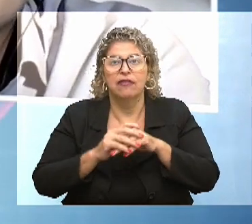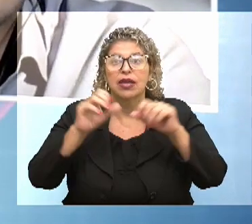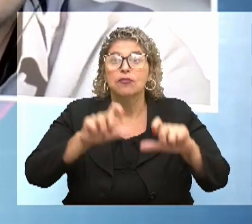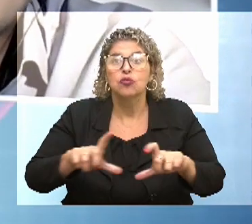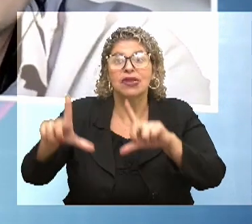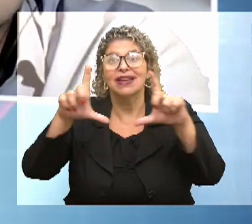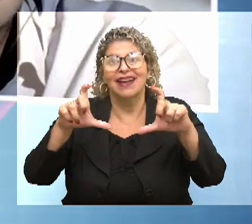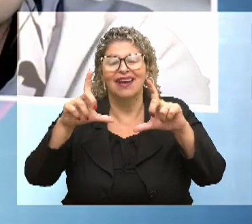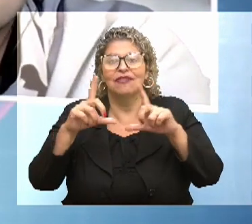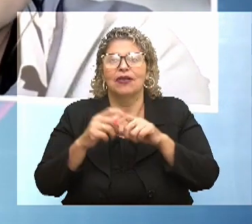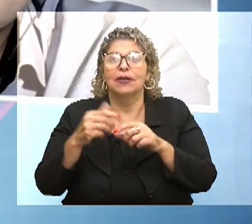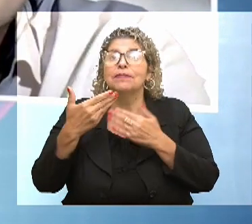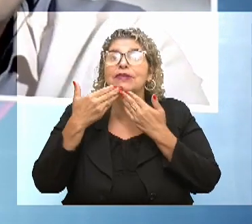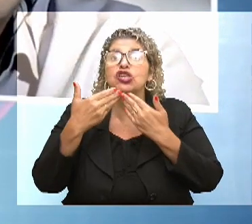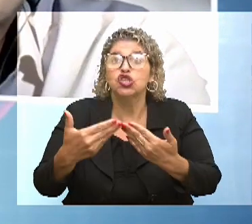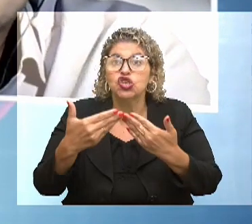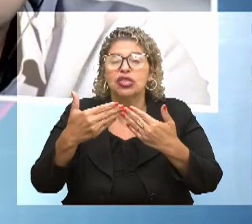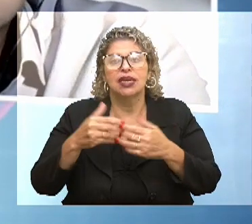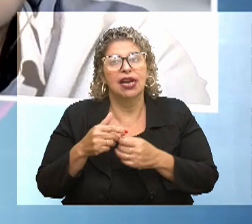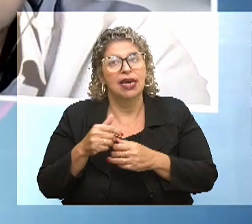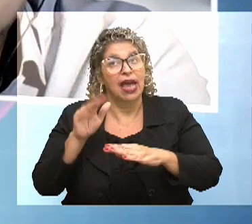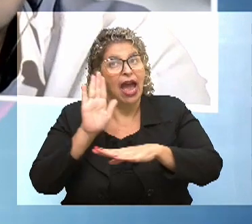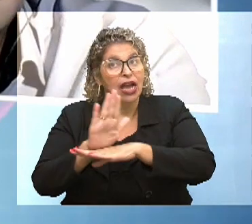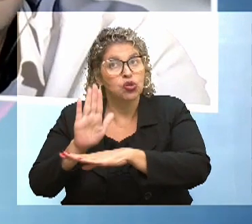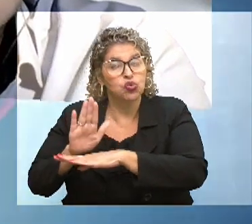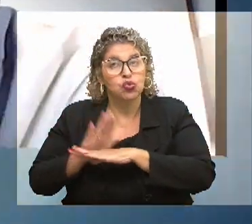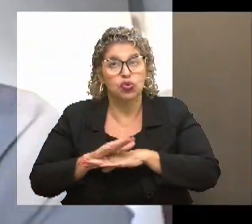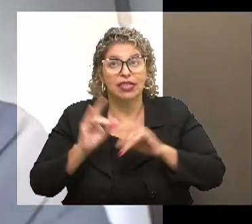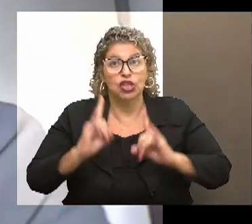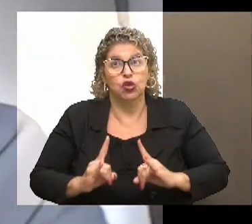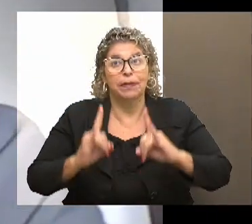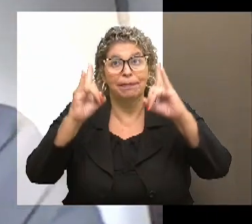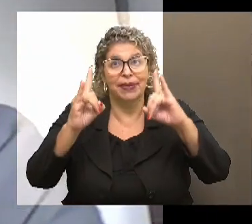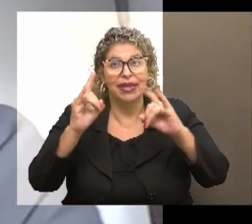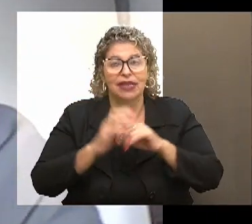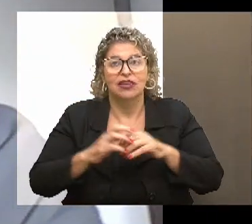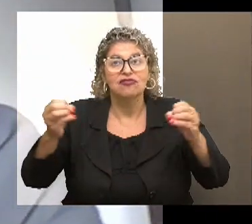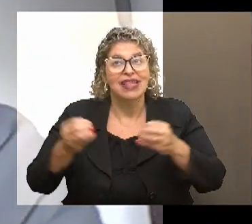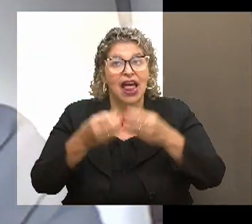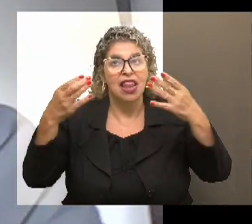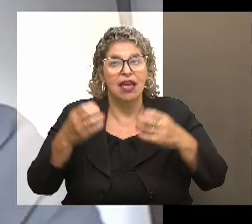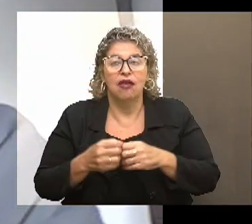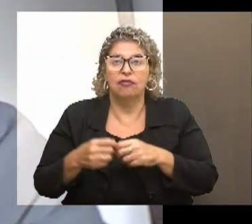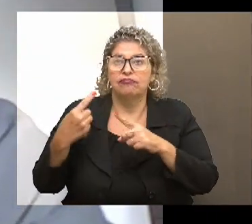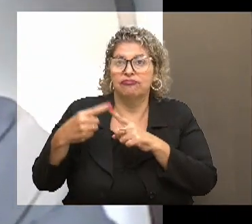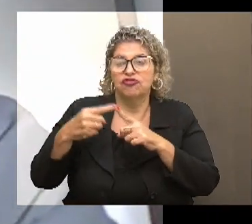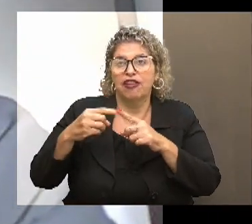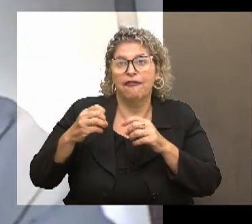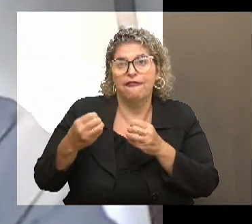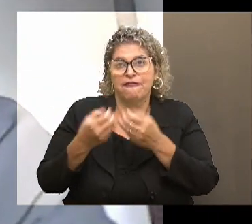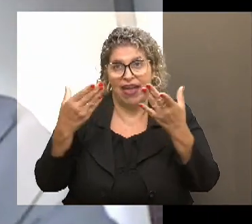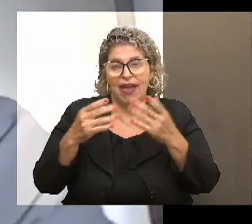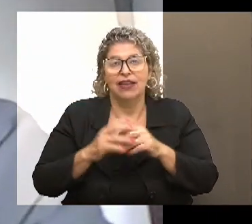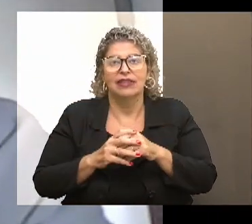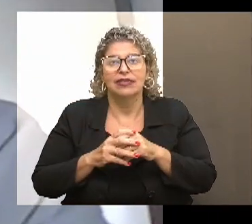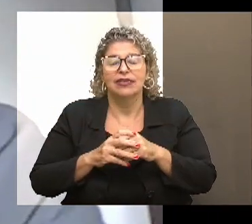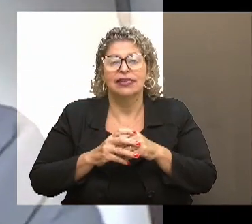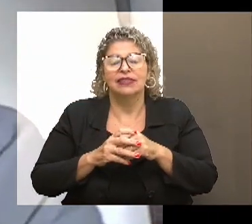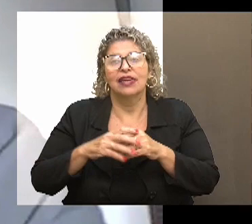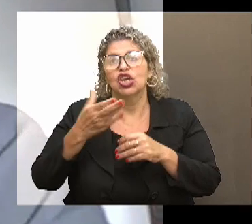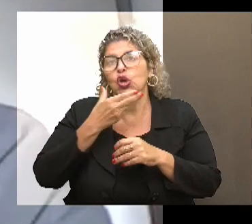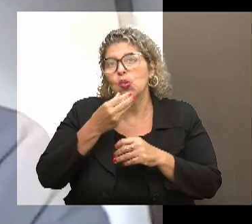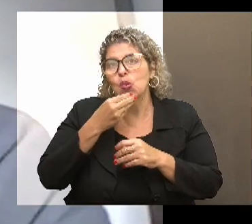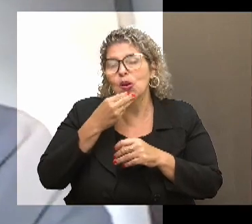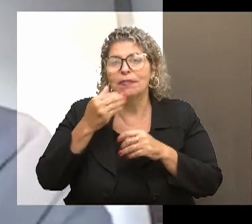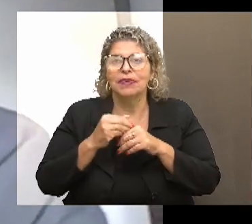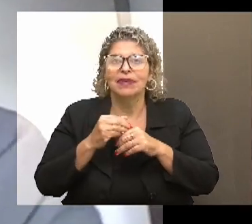fotos, angariando doações. Aqui no prédio que eu moro tem um salão de festas que o síndico, gentilmente, nos